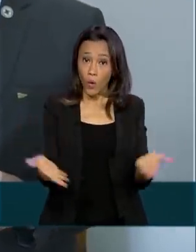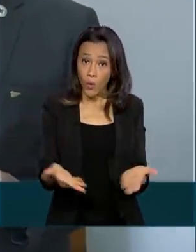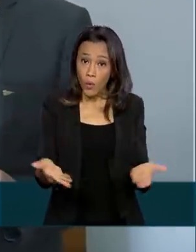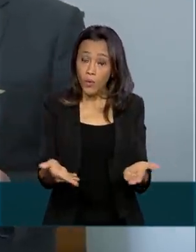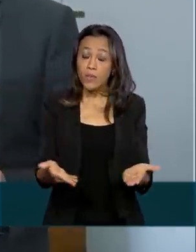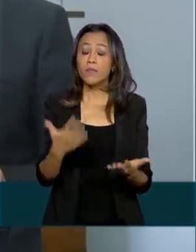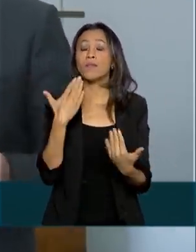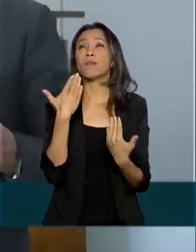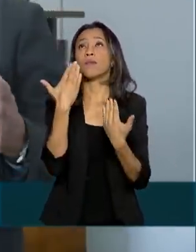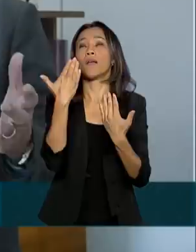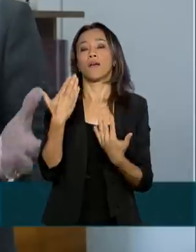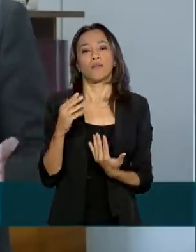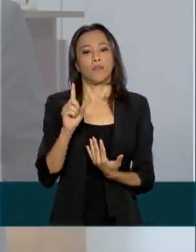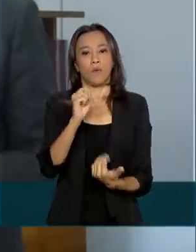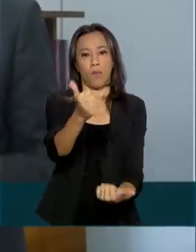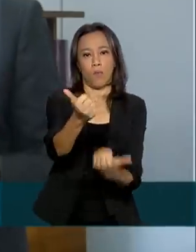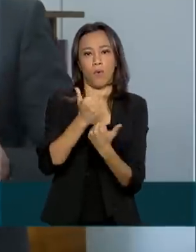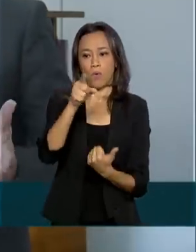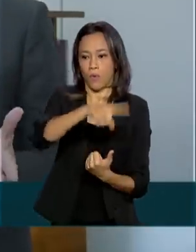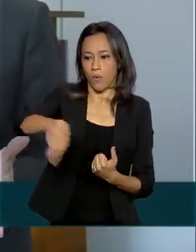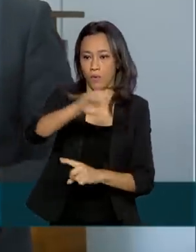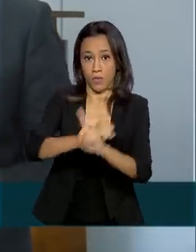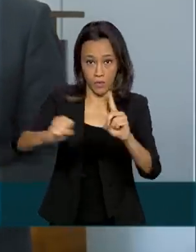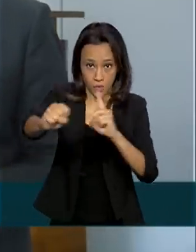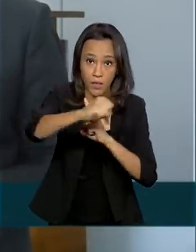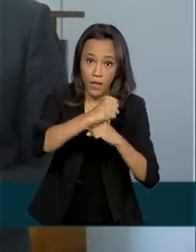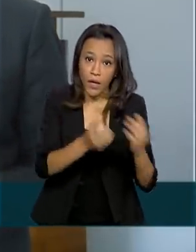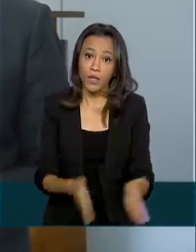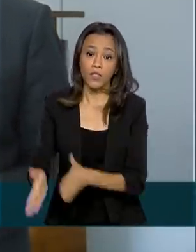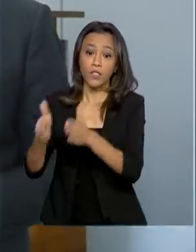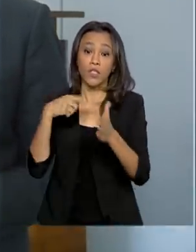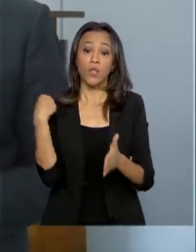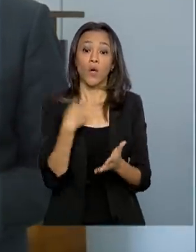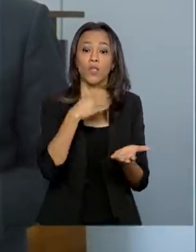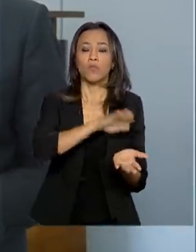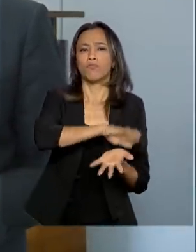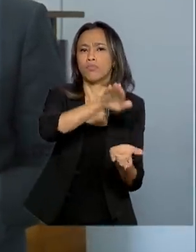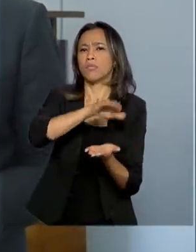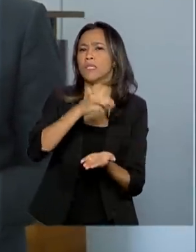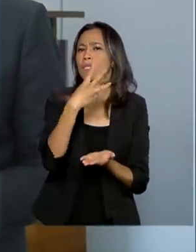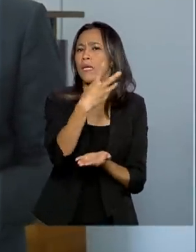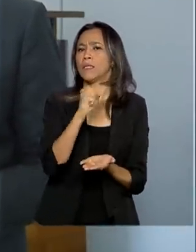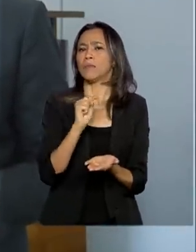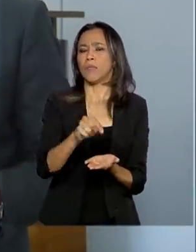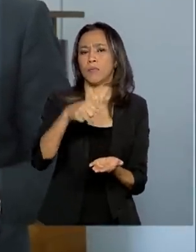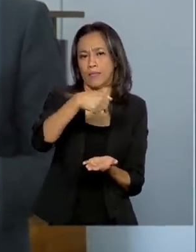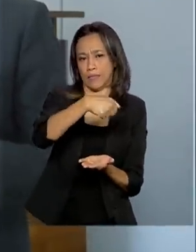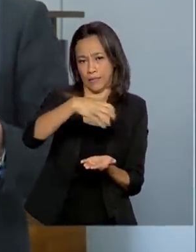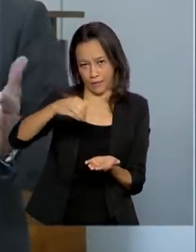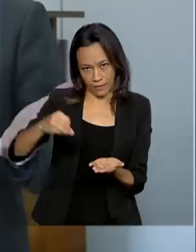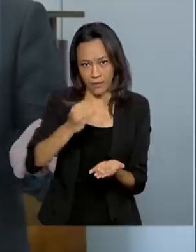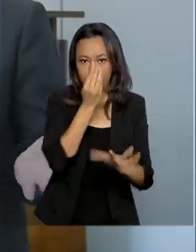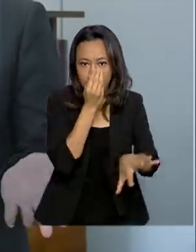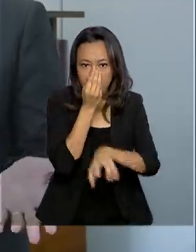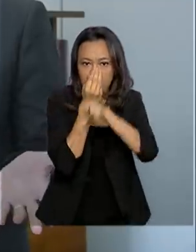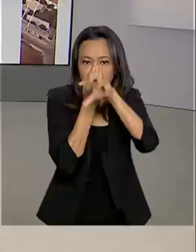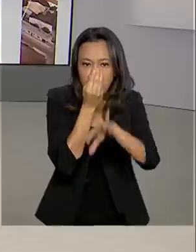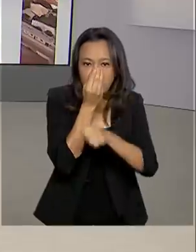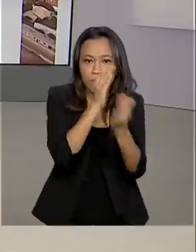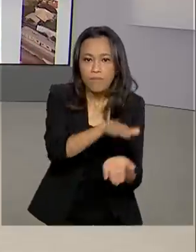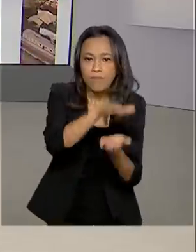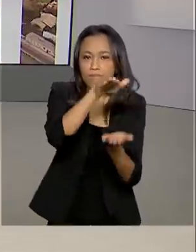apoio de toda a sociedade, nós distribuímos em torno de 3.700 ventiladores para todo o país.